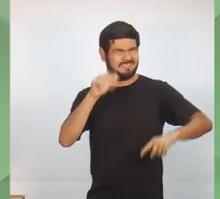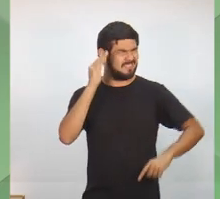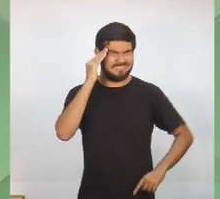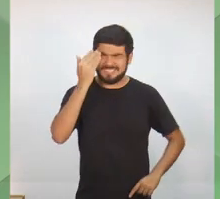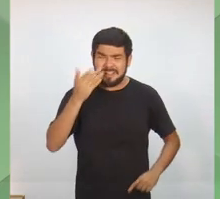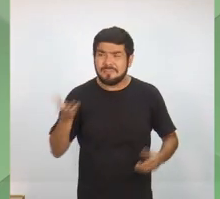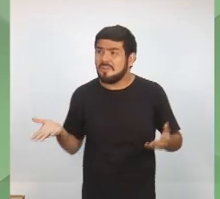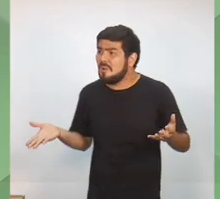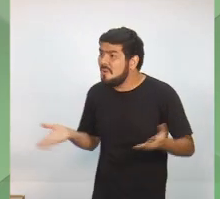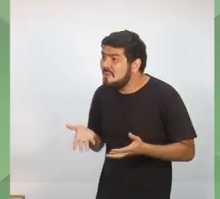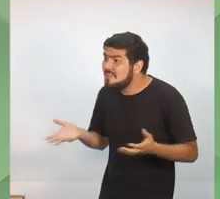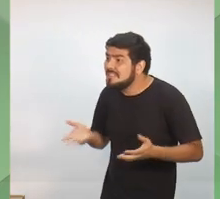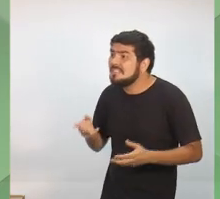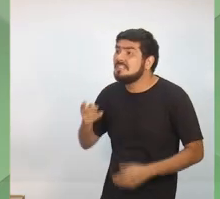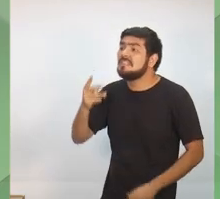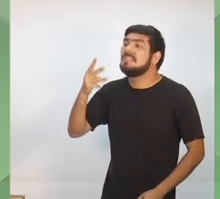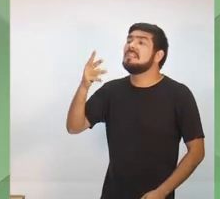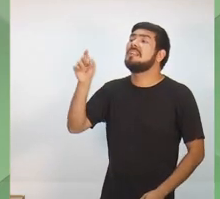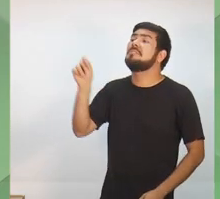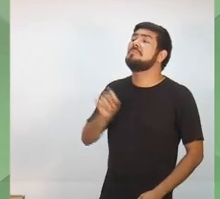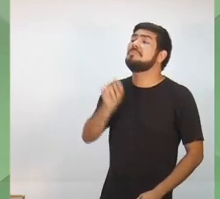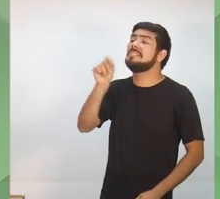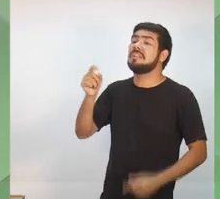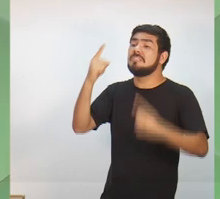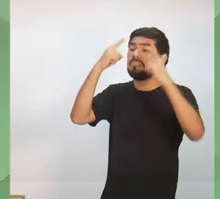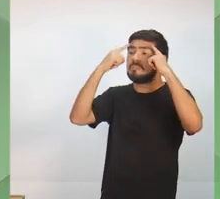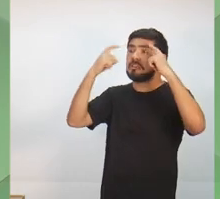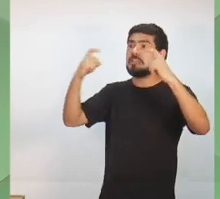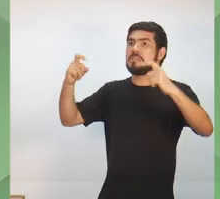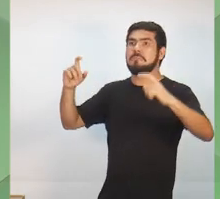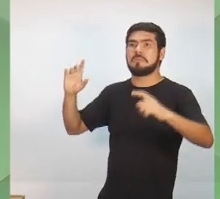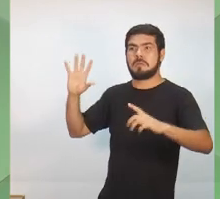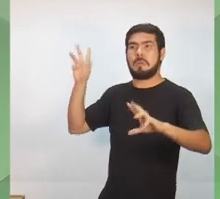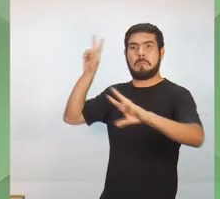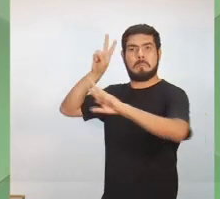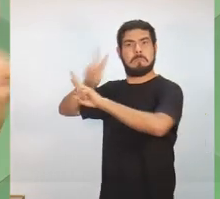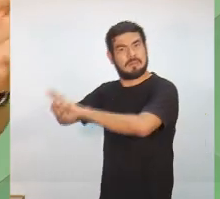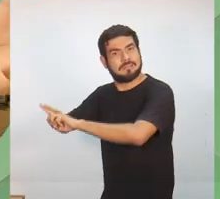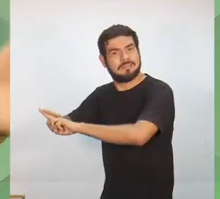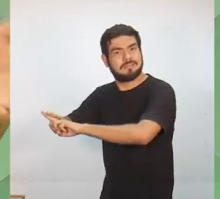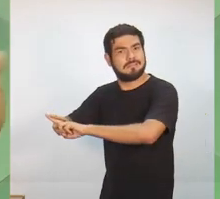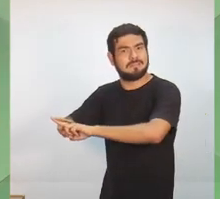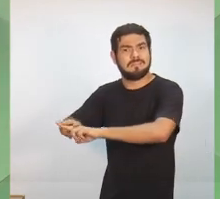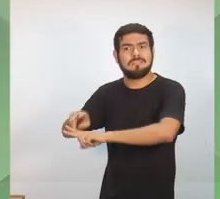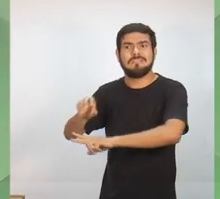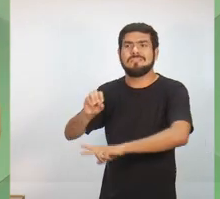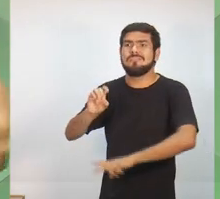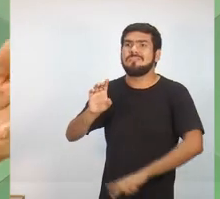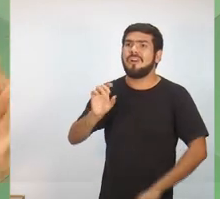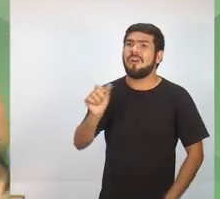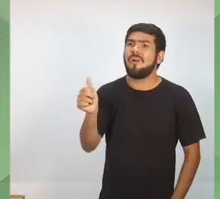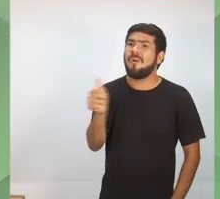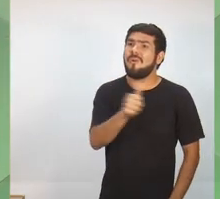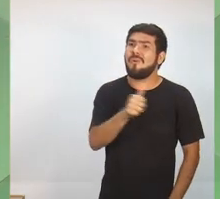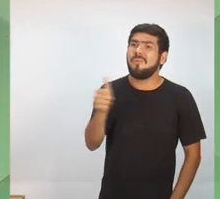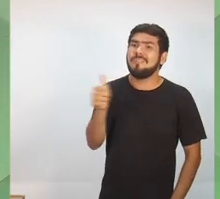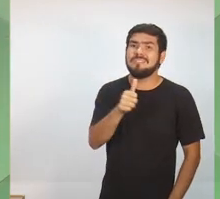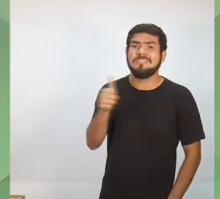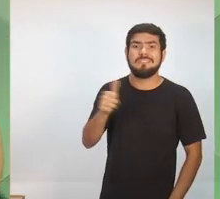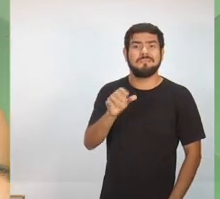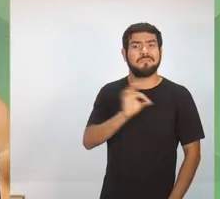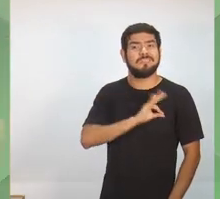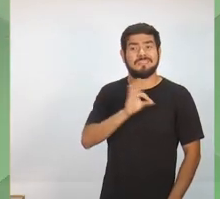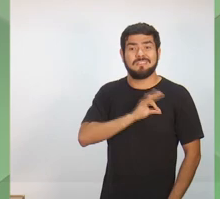% apenas dos crimes são elucidados aqui no estado do Amazonas. Existem somente 11 policiais investigadores